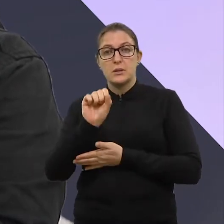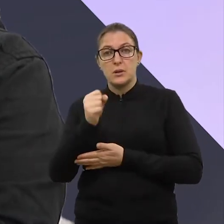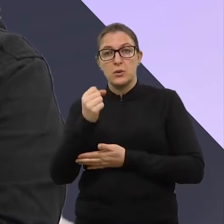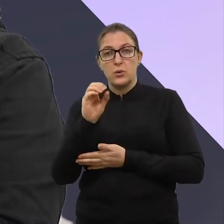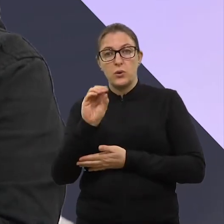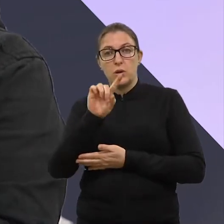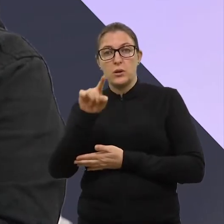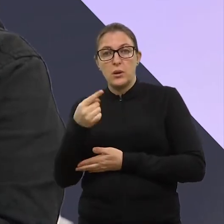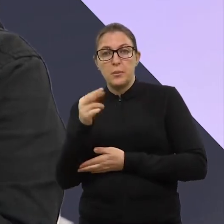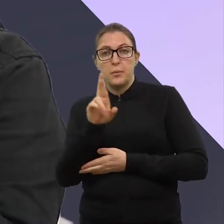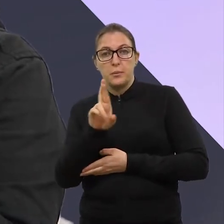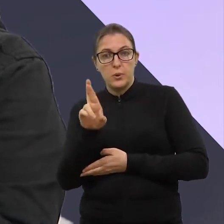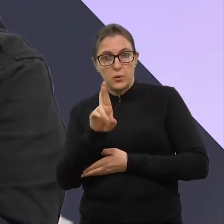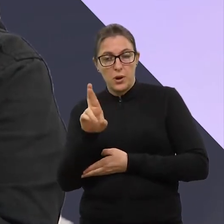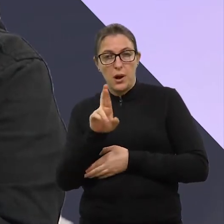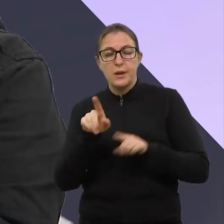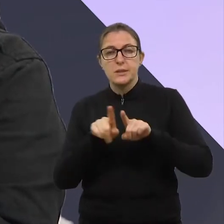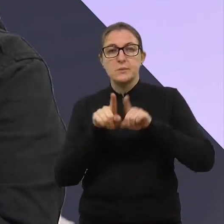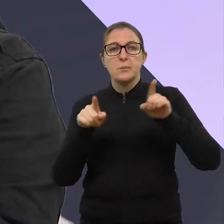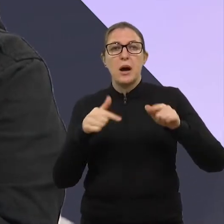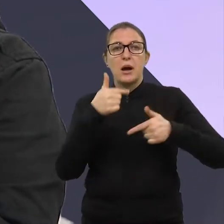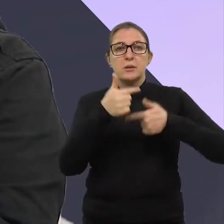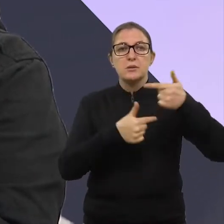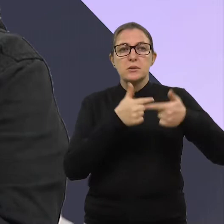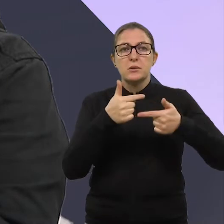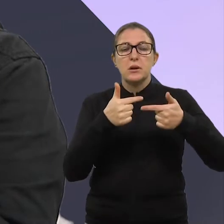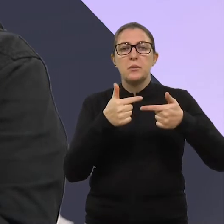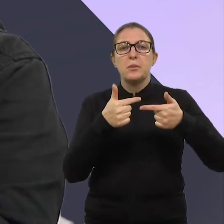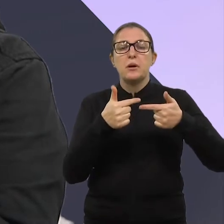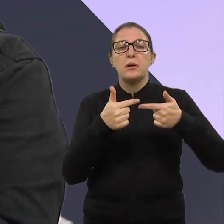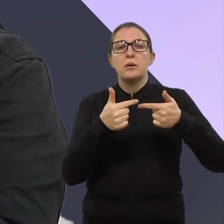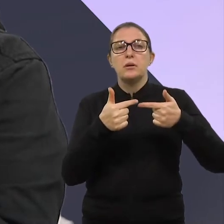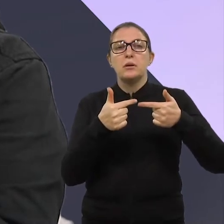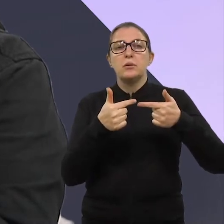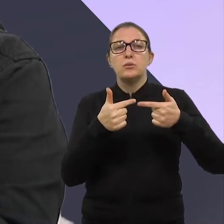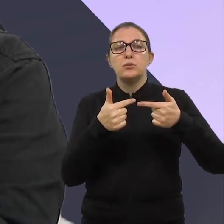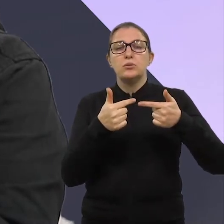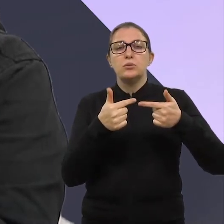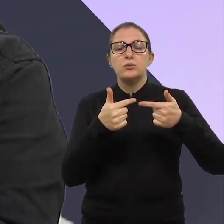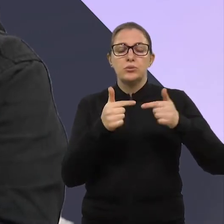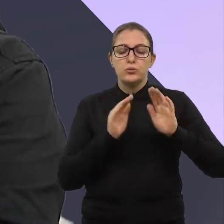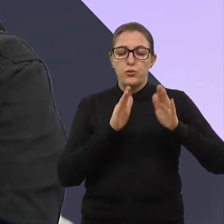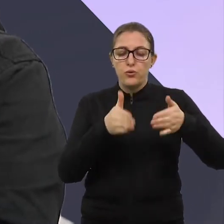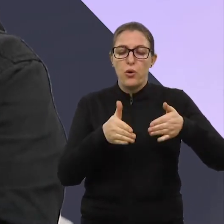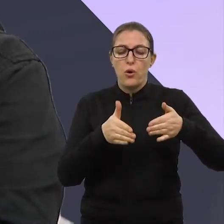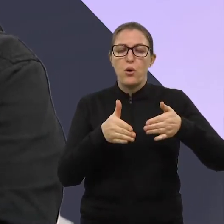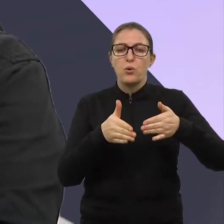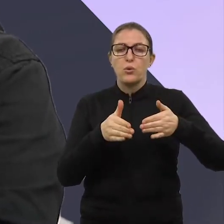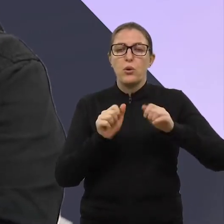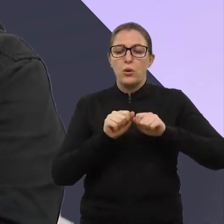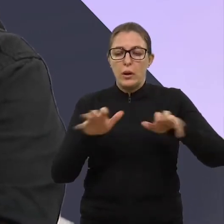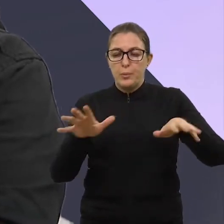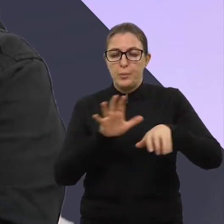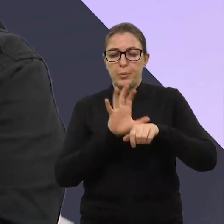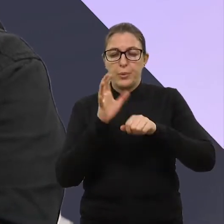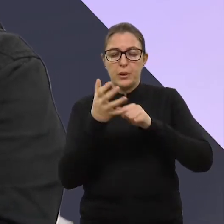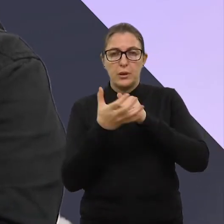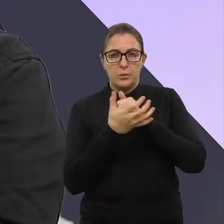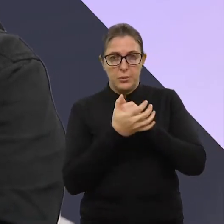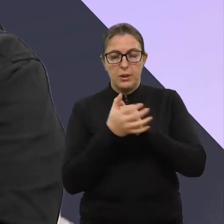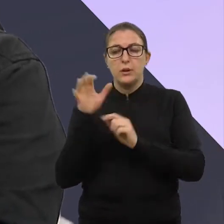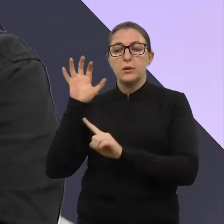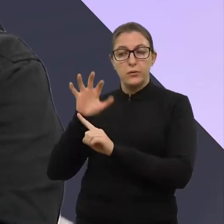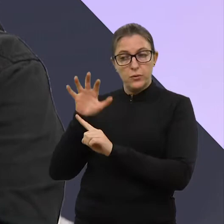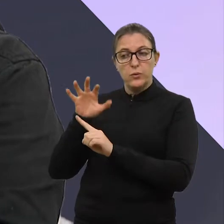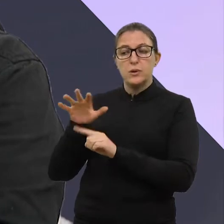nós trabalhando com a, evidente, com essa questão da pandemia, né? Para que atinge